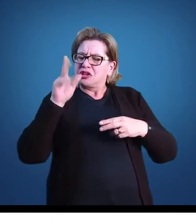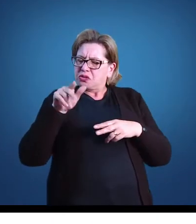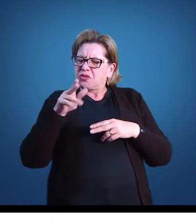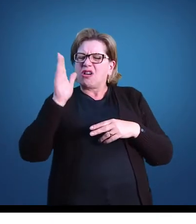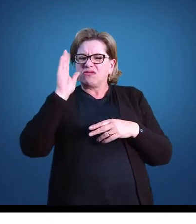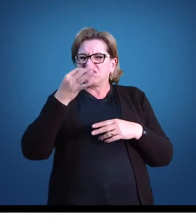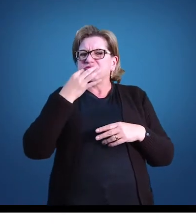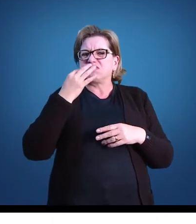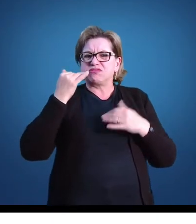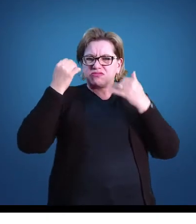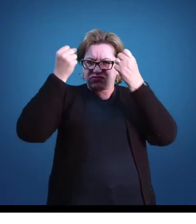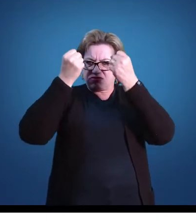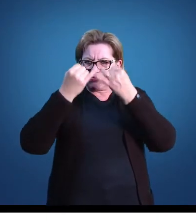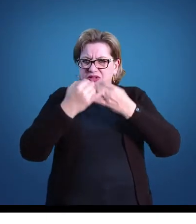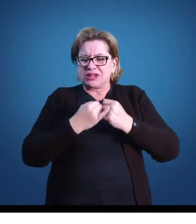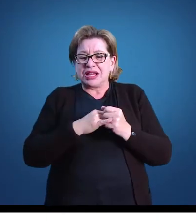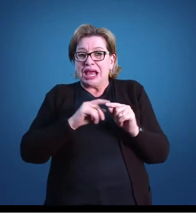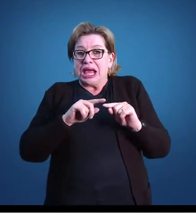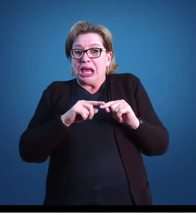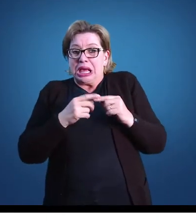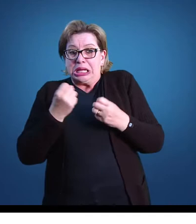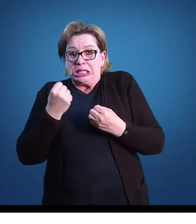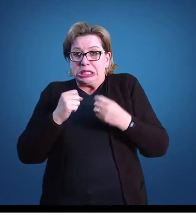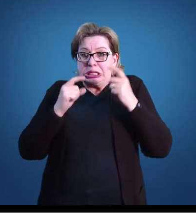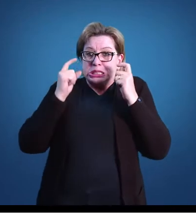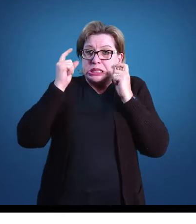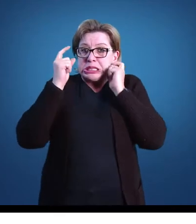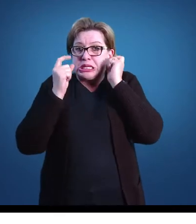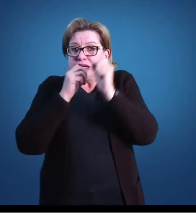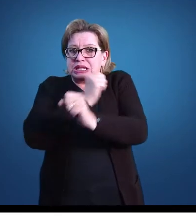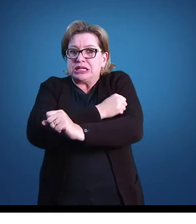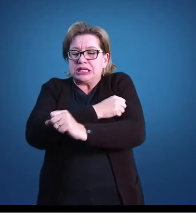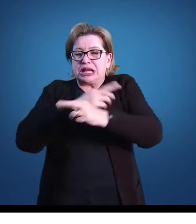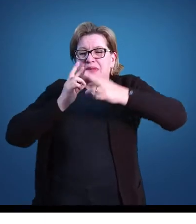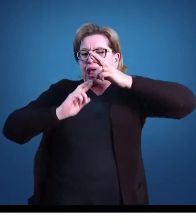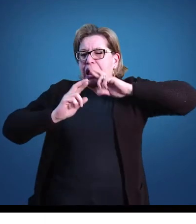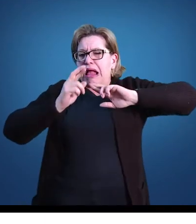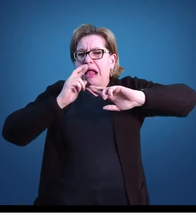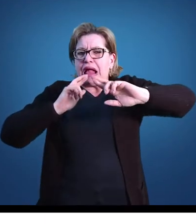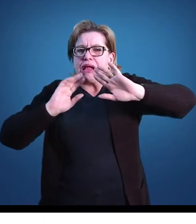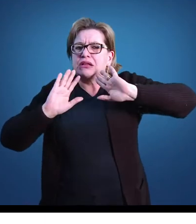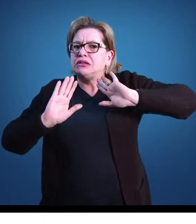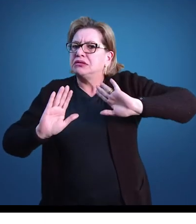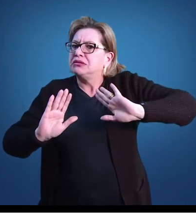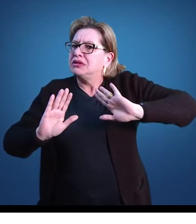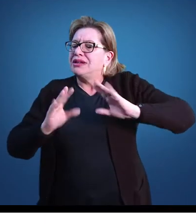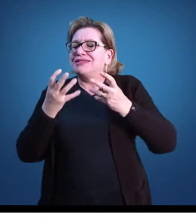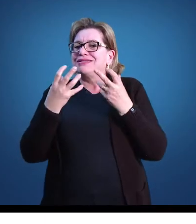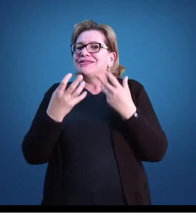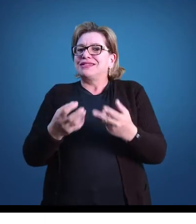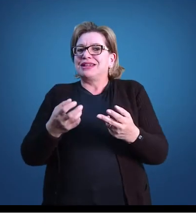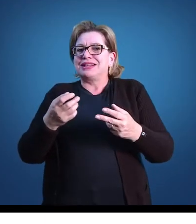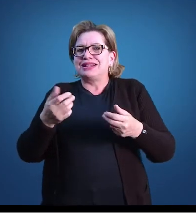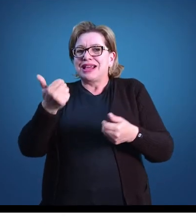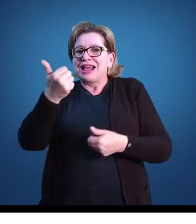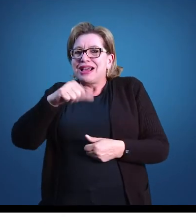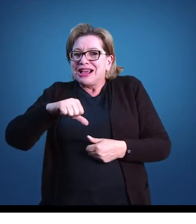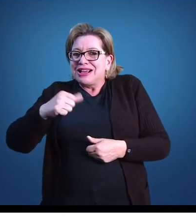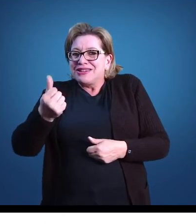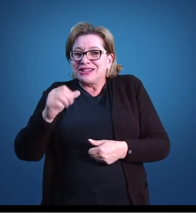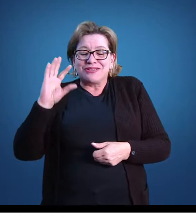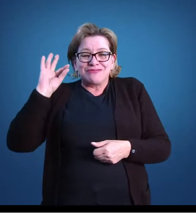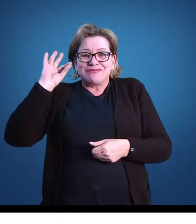Mas, quando sai um pouco da zona de conforto deles, eles reclamam um pouco, né? Então, eles preferem que a avaliação seja rápida,